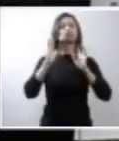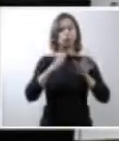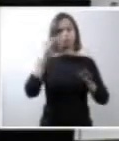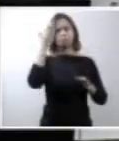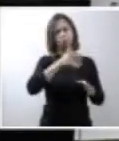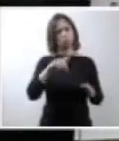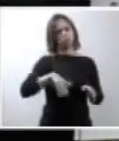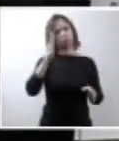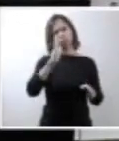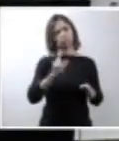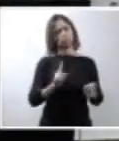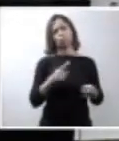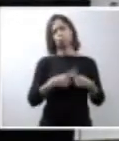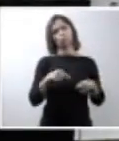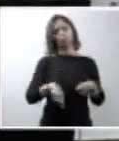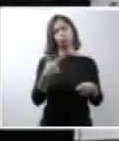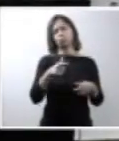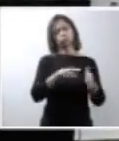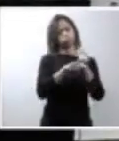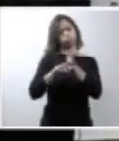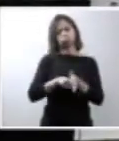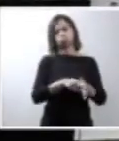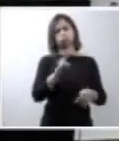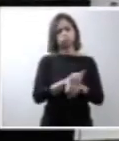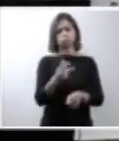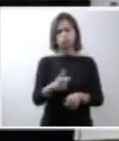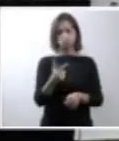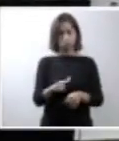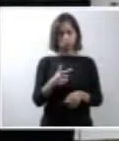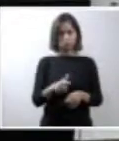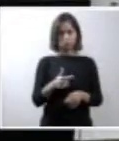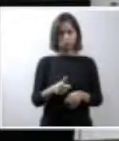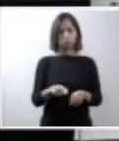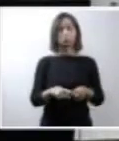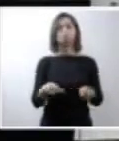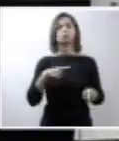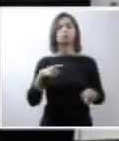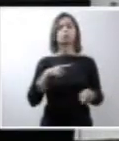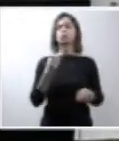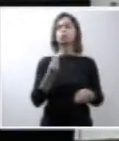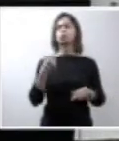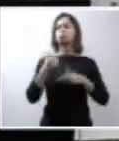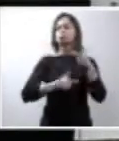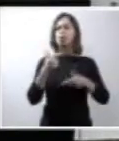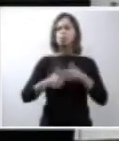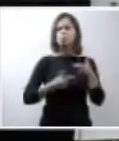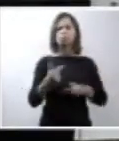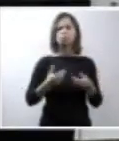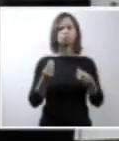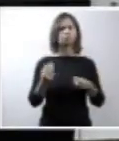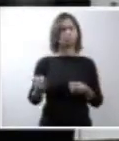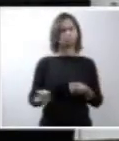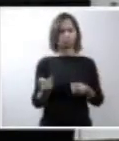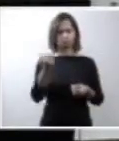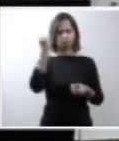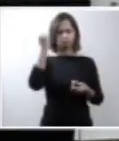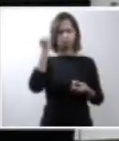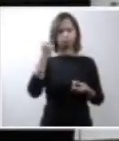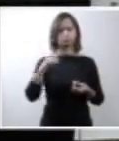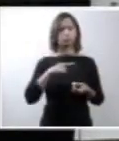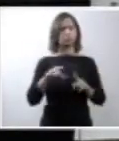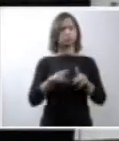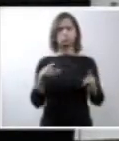Brasil, porque no Brasil nós não temos esse controle. Existe um trabalho muito sutil e não se entra na